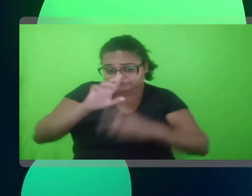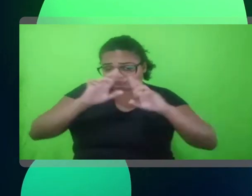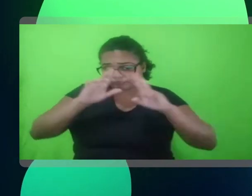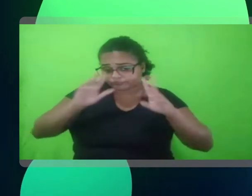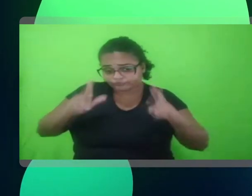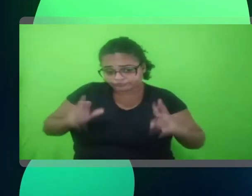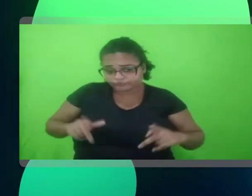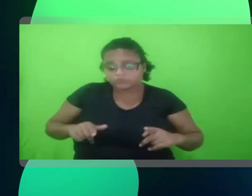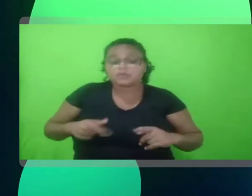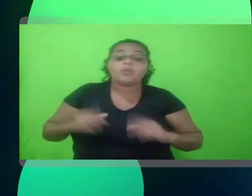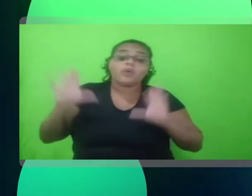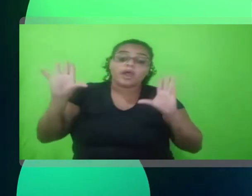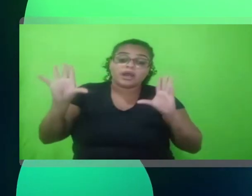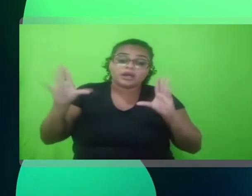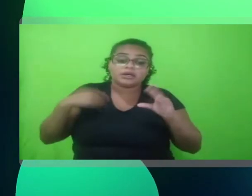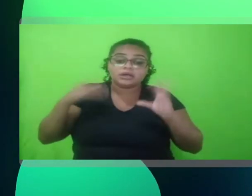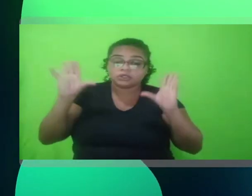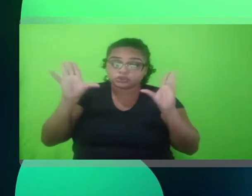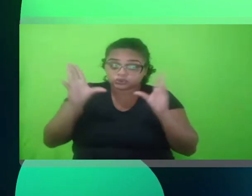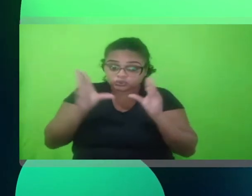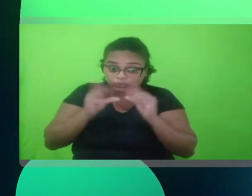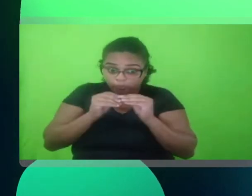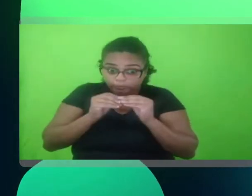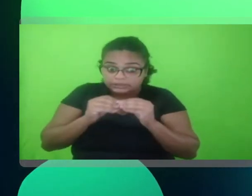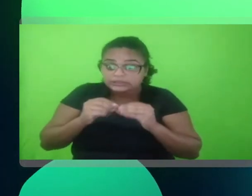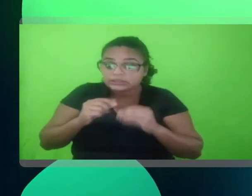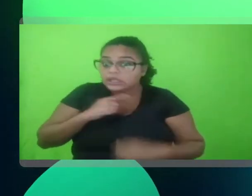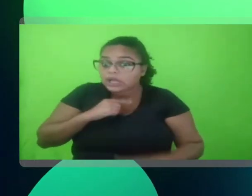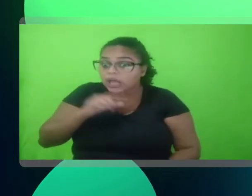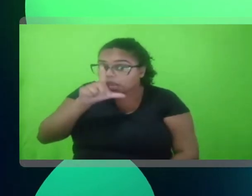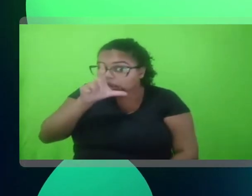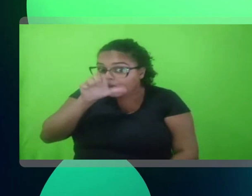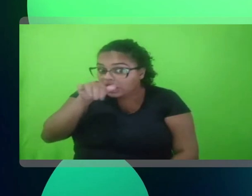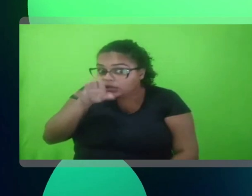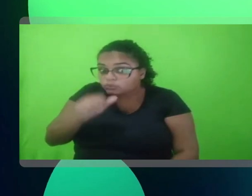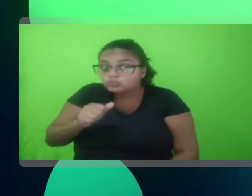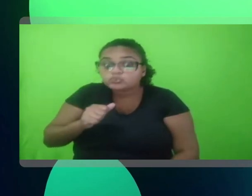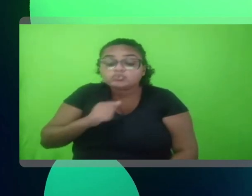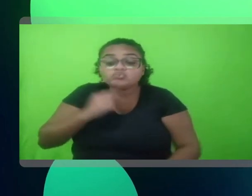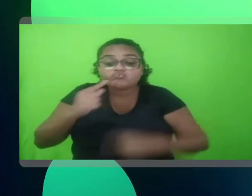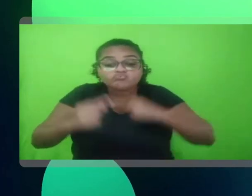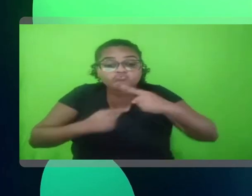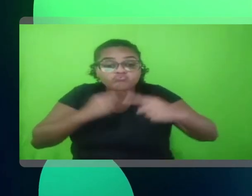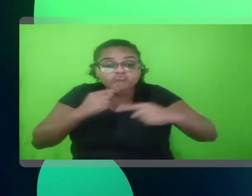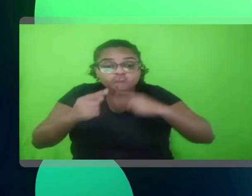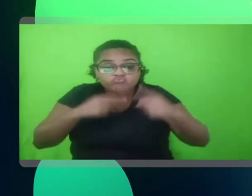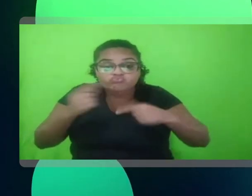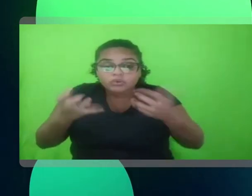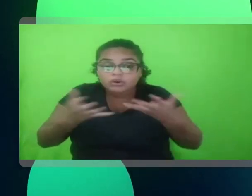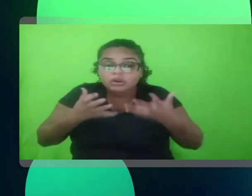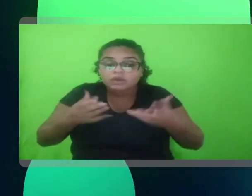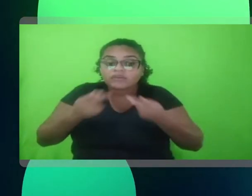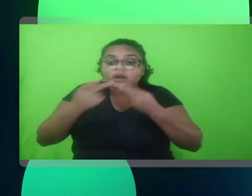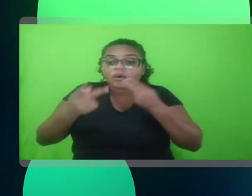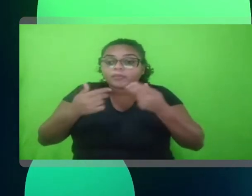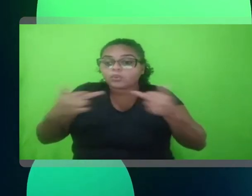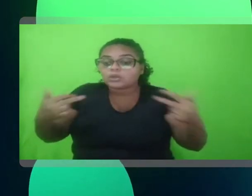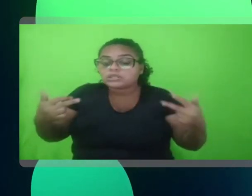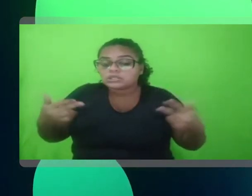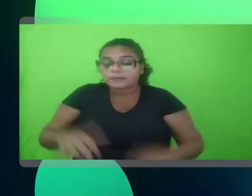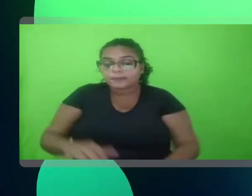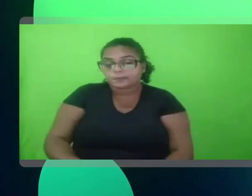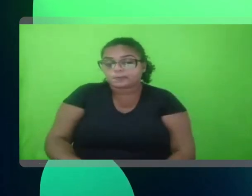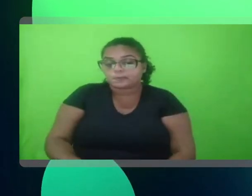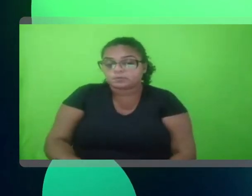o resumo é esse. Eu não sei, Leandro, a gente já tem alguma dúvida, o pessoal quer comentar alguma coisa, como é que estão as coisas por aí?